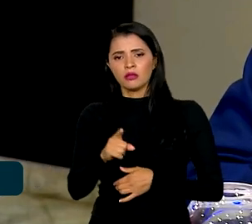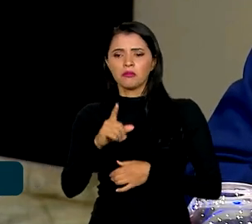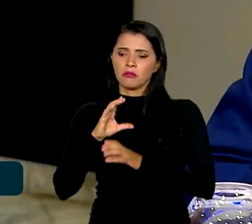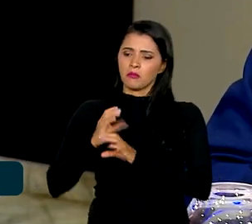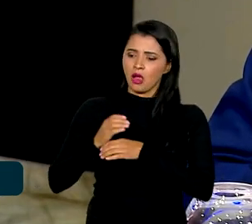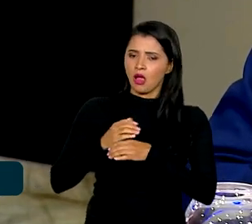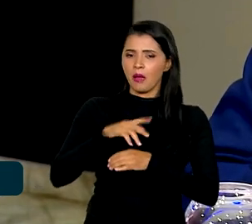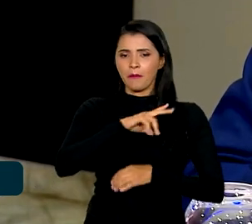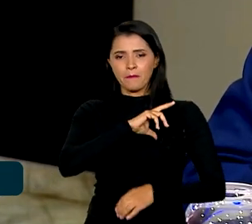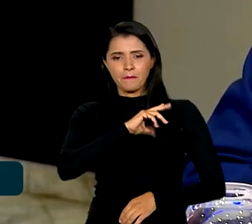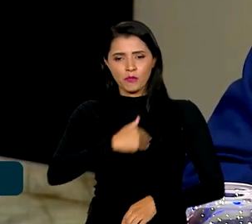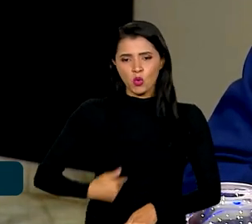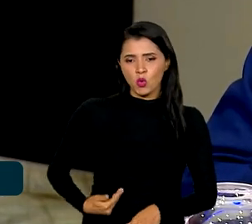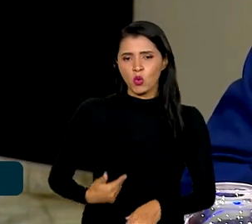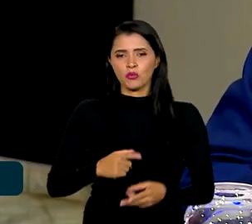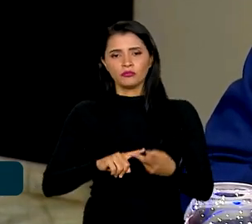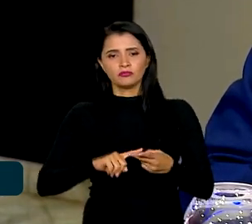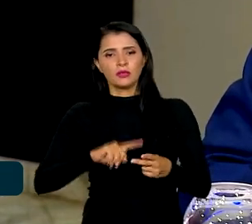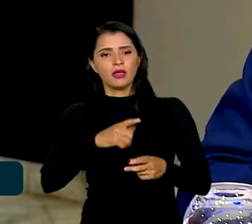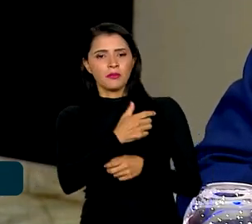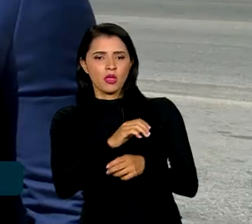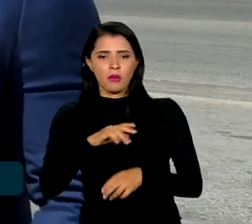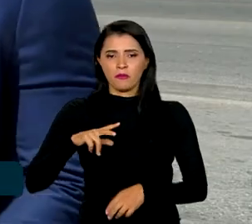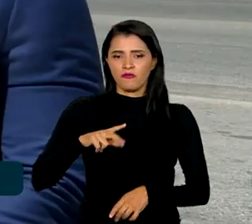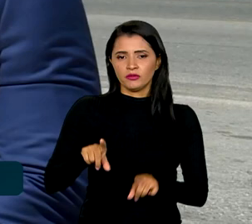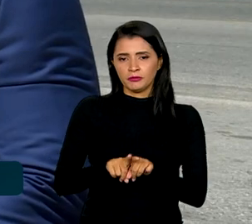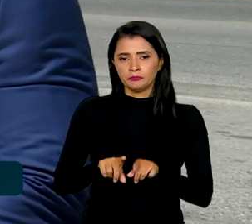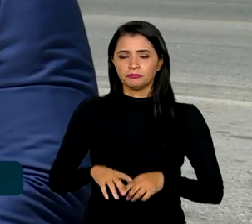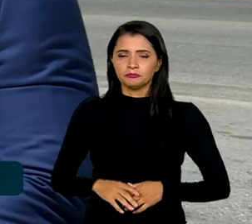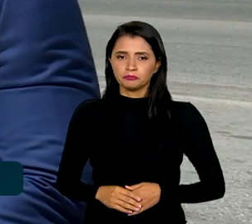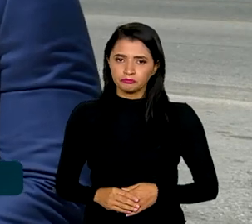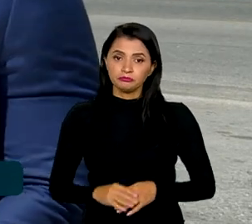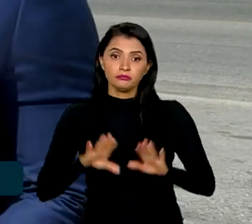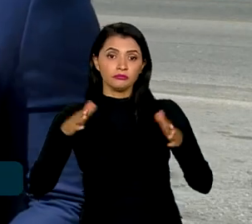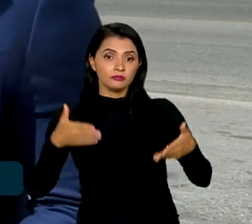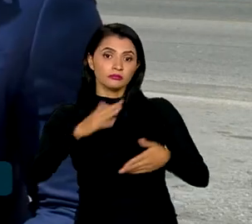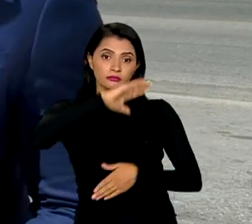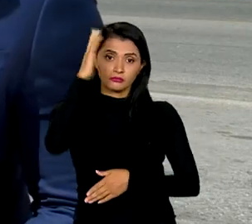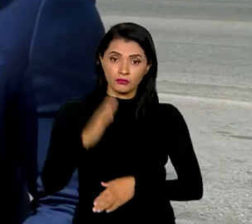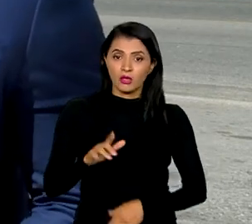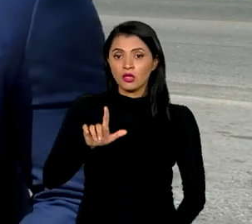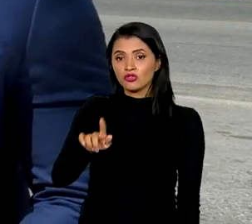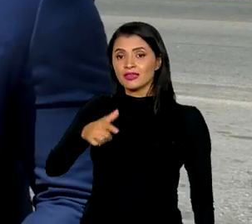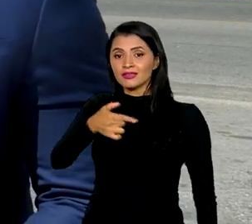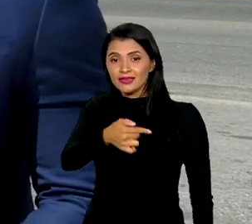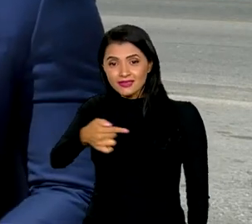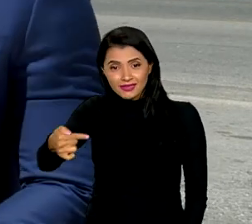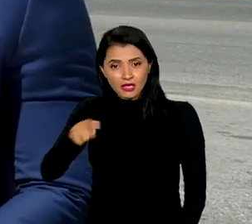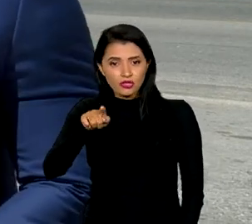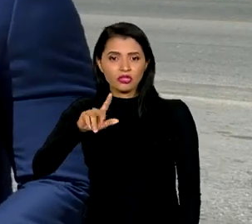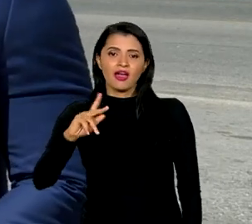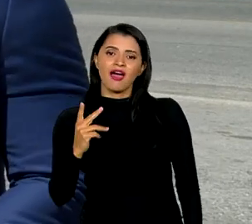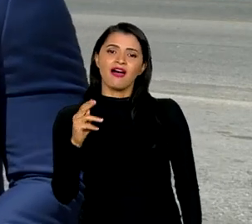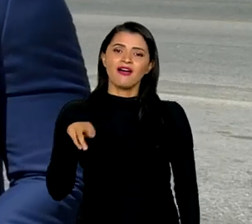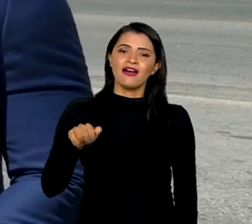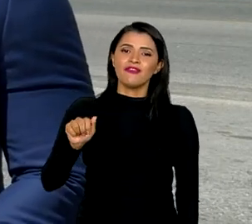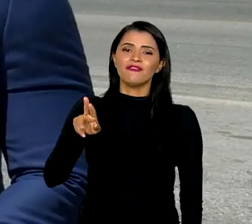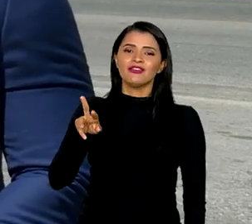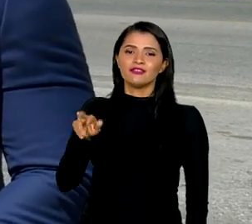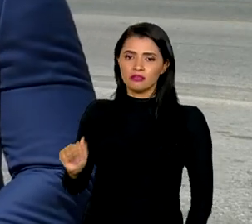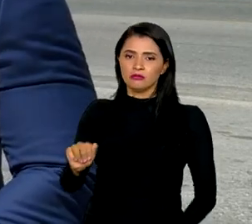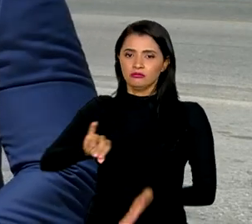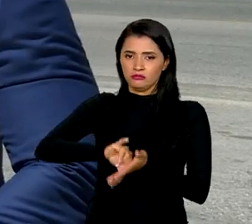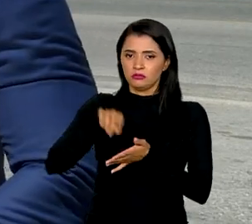laboratórios públicos e em laboratórios privados. A participação do Brasil no G77 em Havana é muito simbólica.